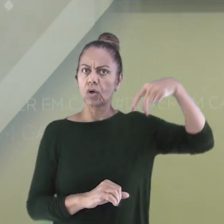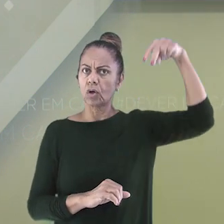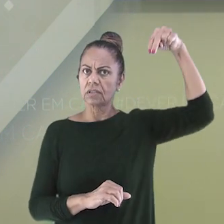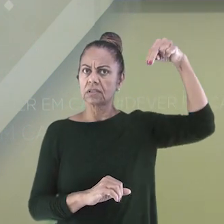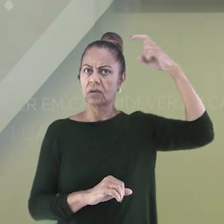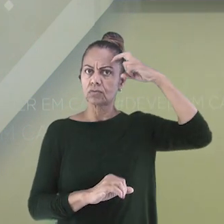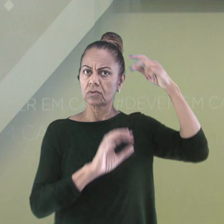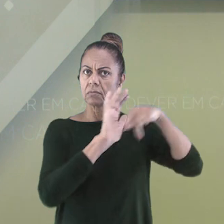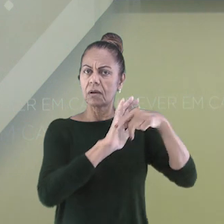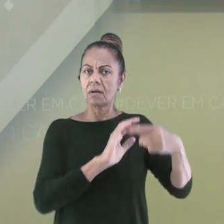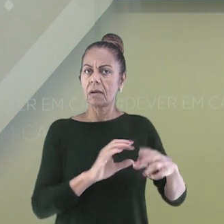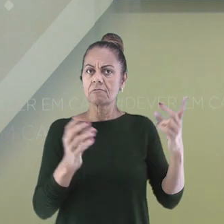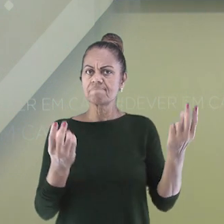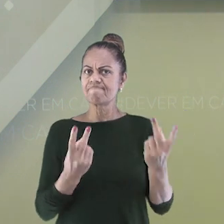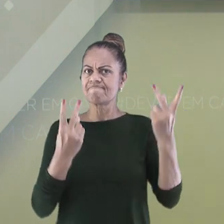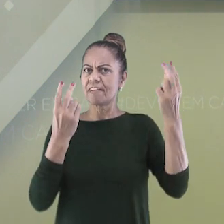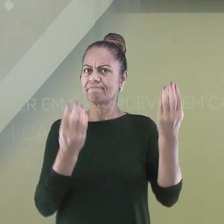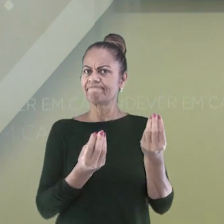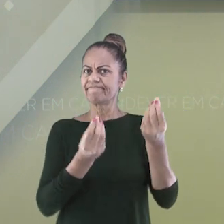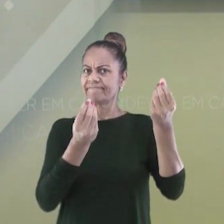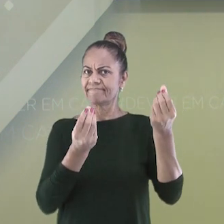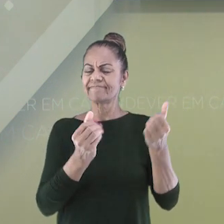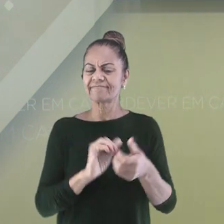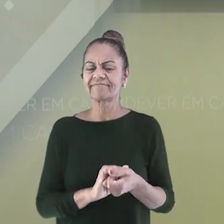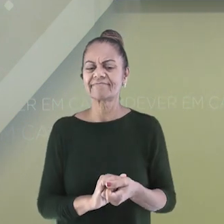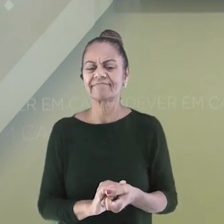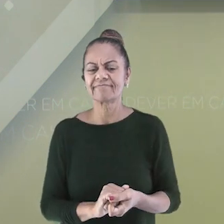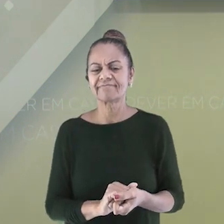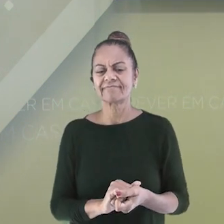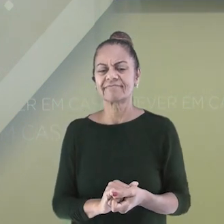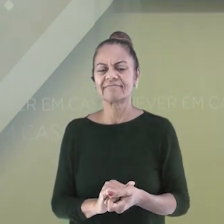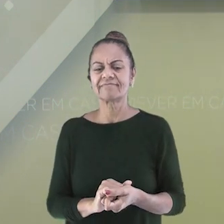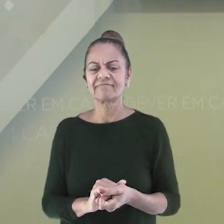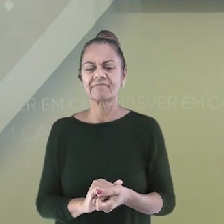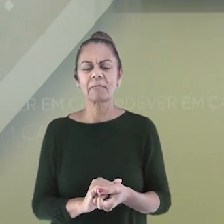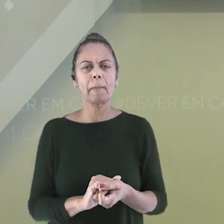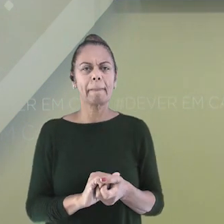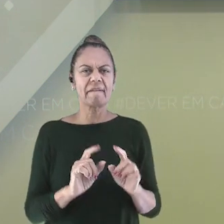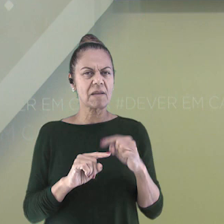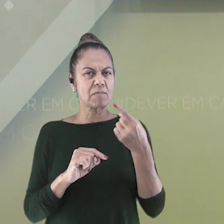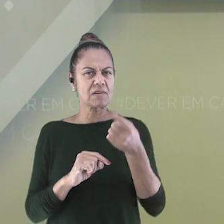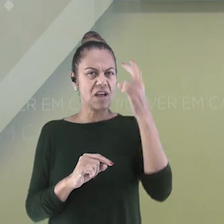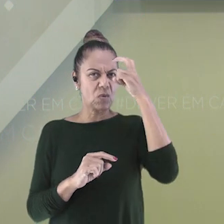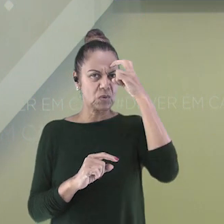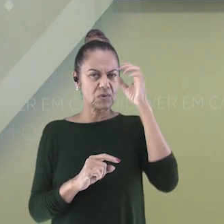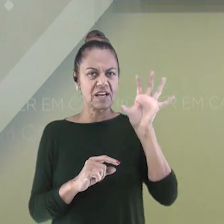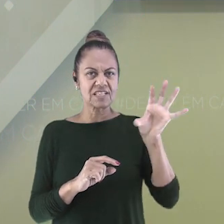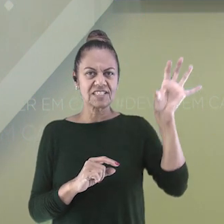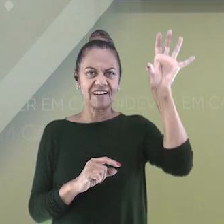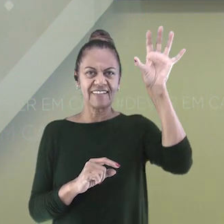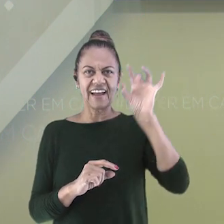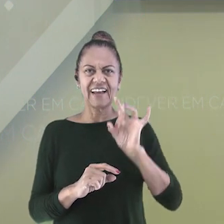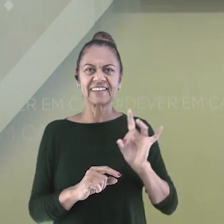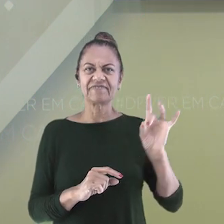Resultado da mistura de poucos. Mas vamos falar sobre cultura de cada região daqui a pouco. Observe agora